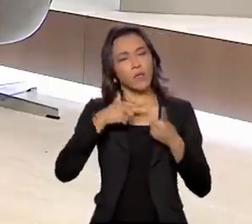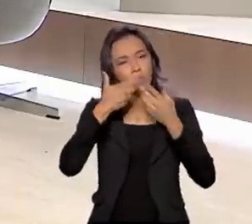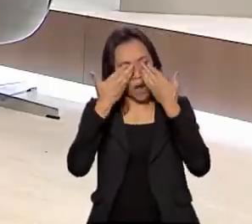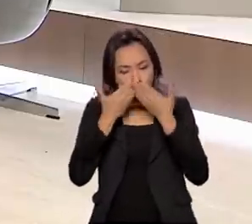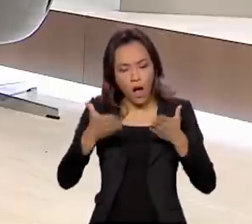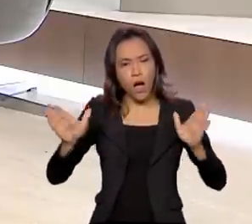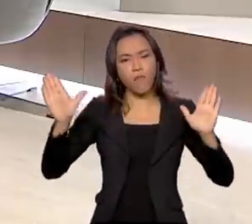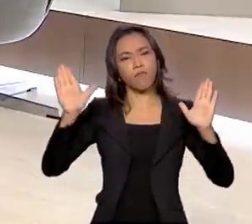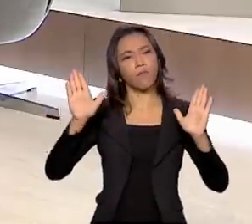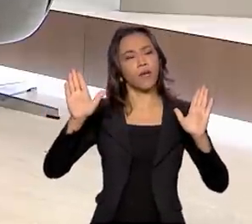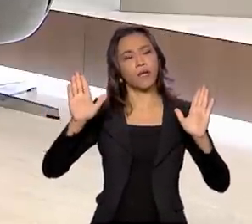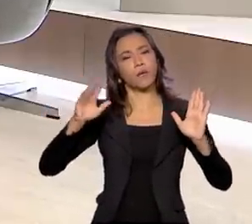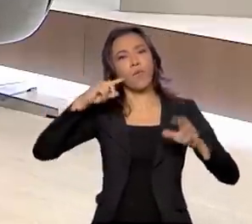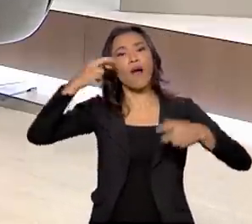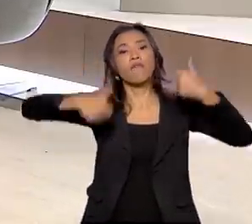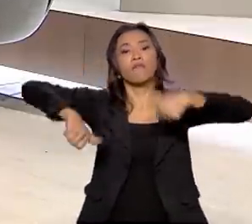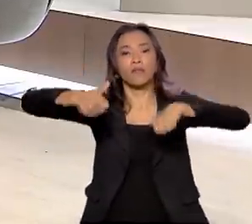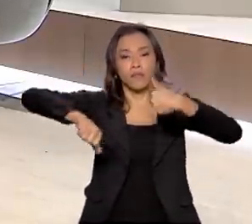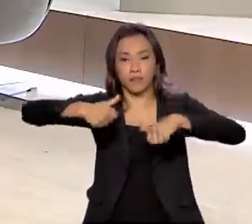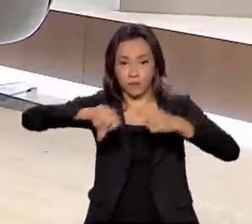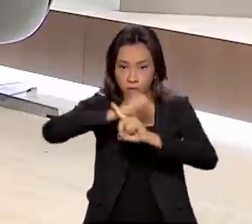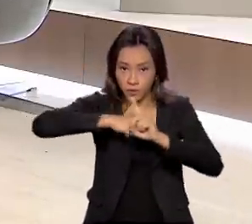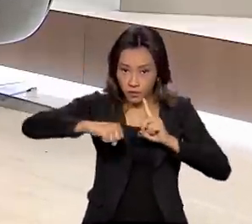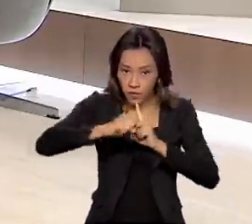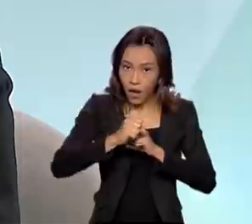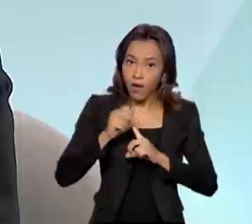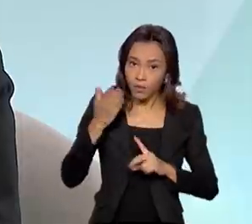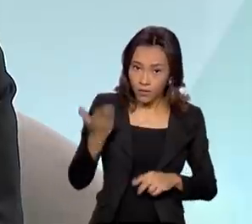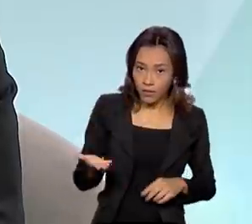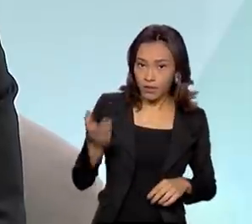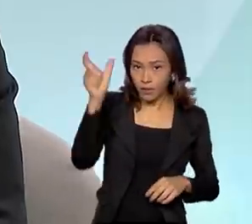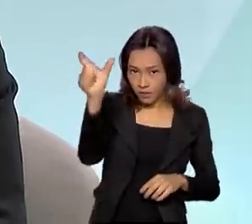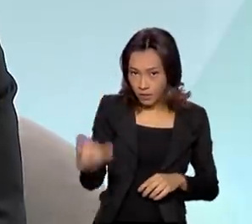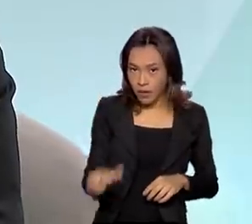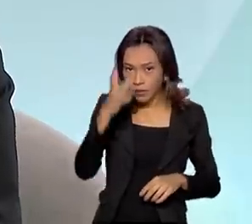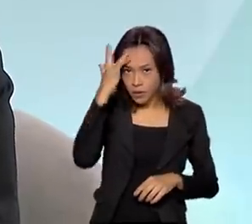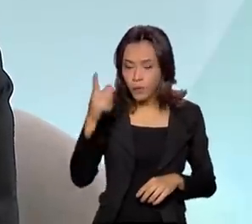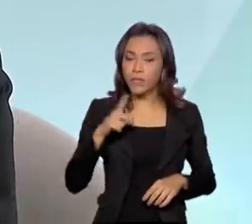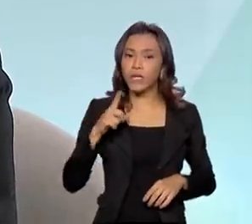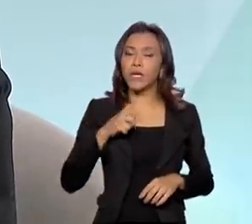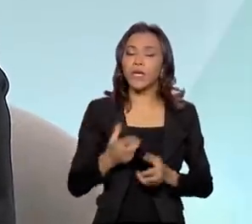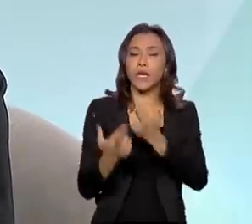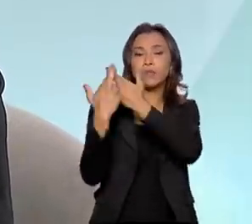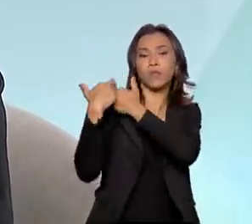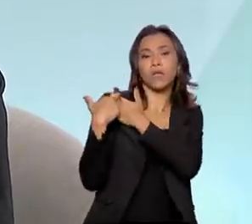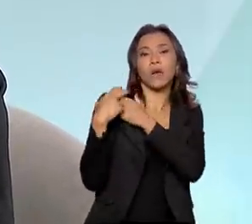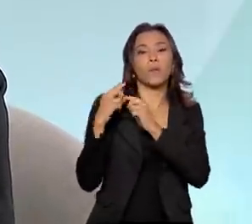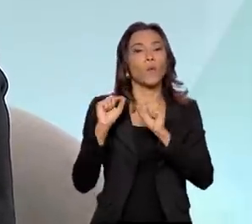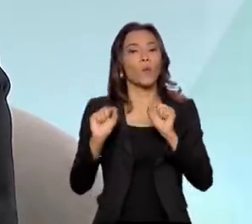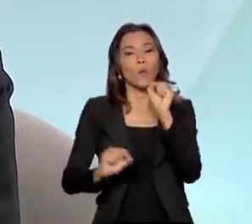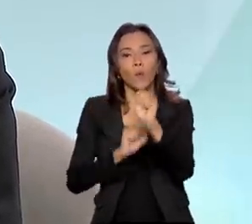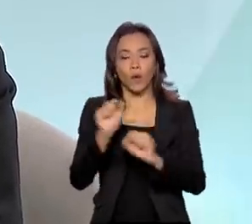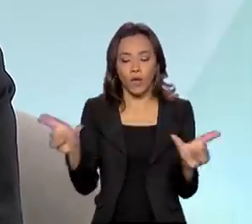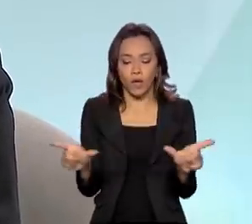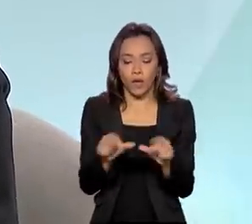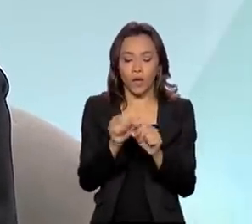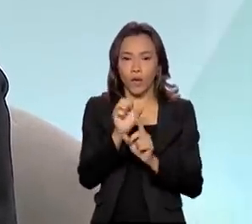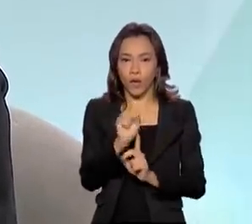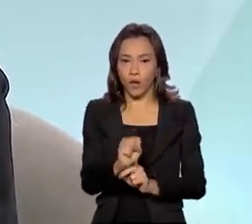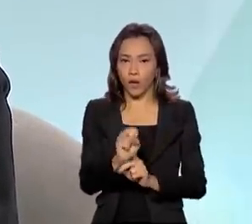a situação social quando ela se encontra. Então, isso é feito hoje através do SUAS, que é o Sistema Único de Assistência Social,